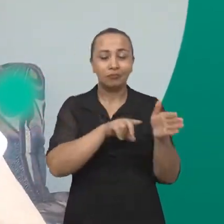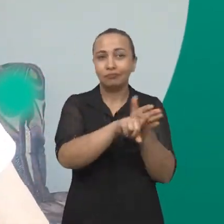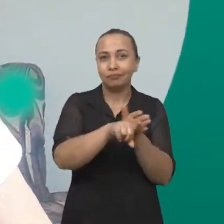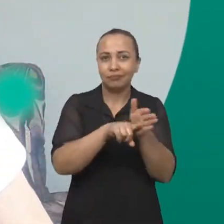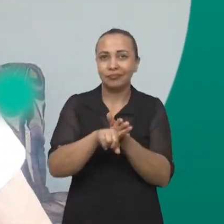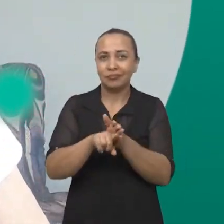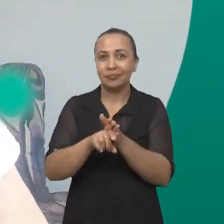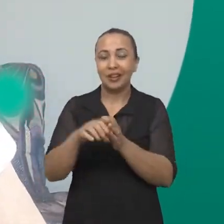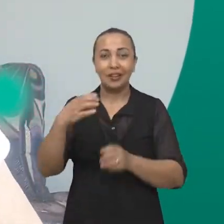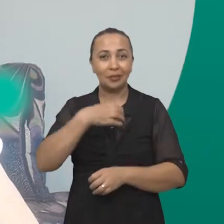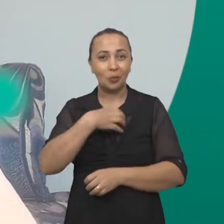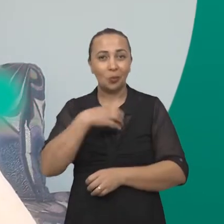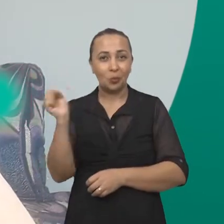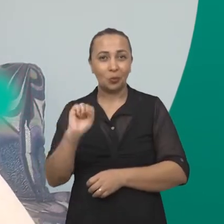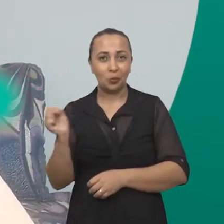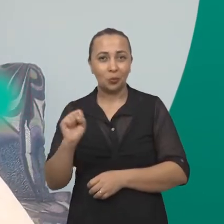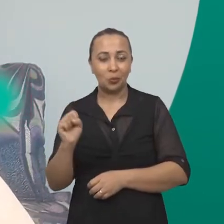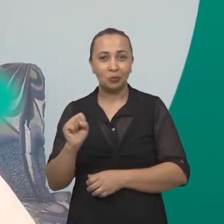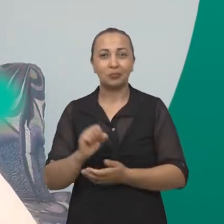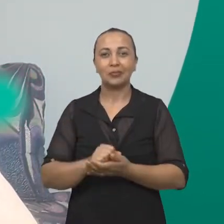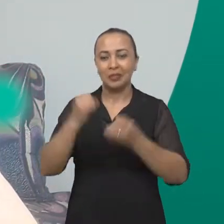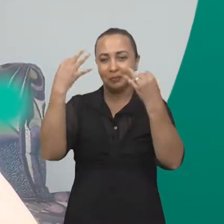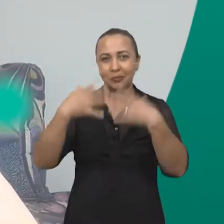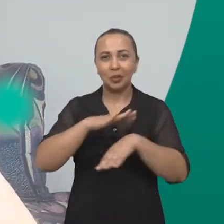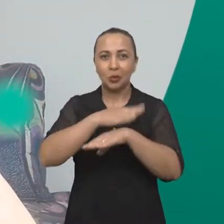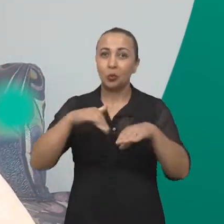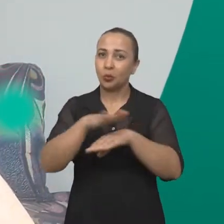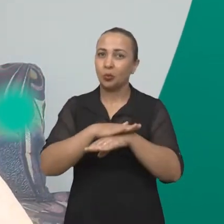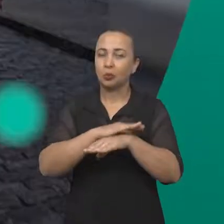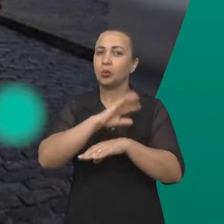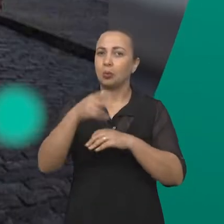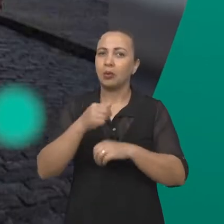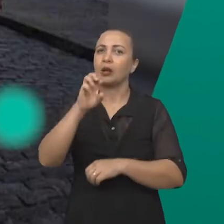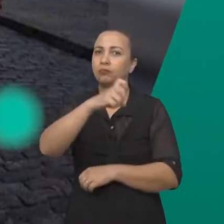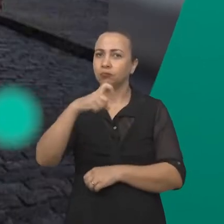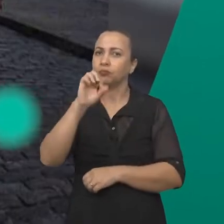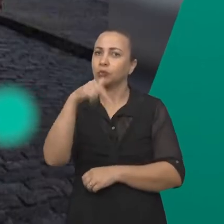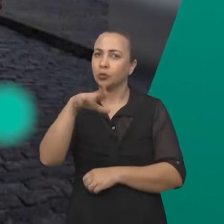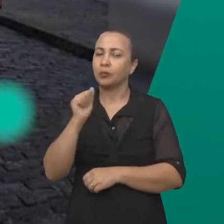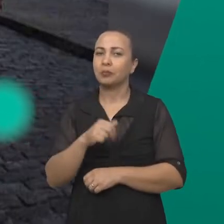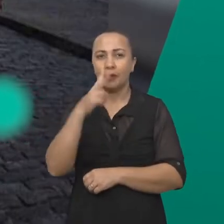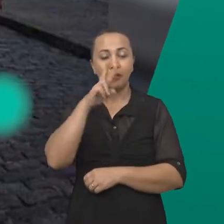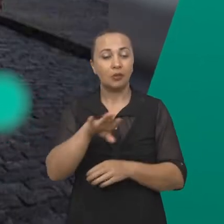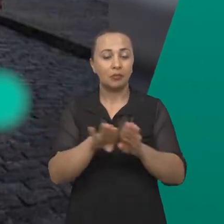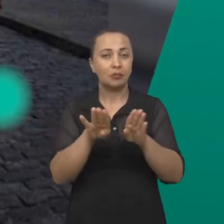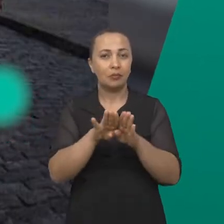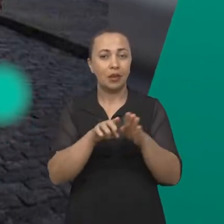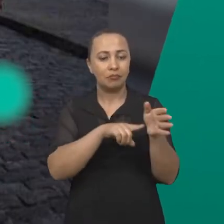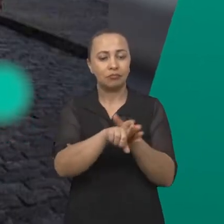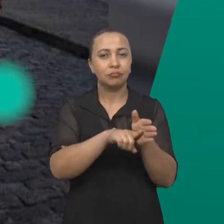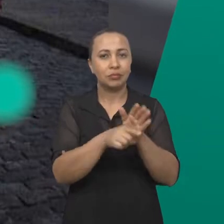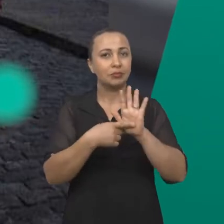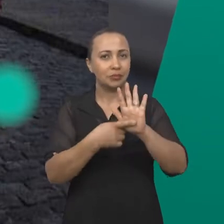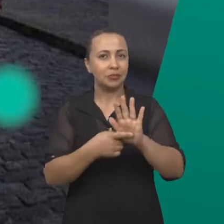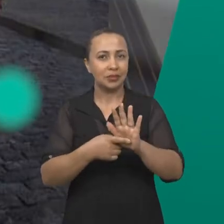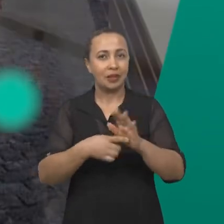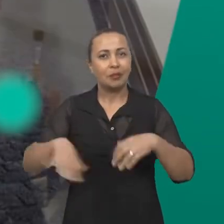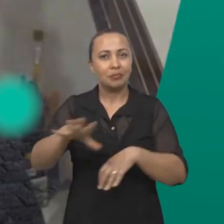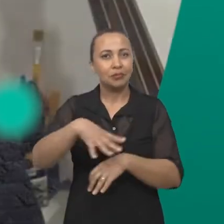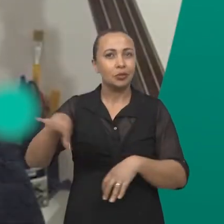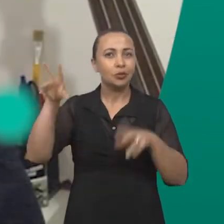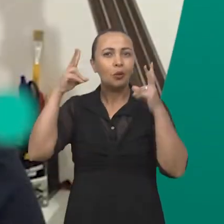de Feira de Santana, na Bahia, discutem sobre a xenofobia. E veja também, uma pesquisa aponta que o ambiente